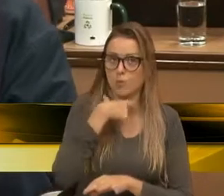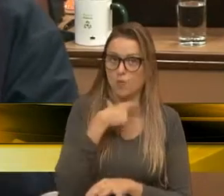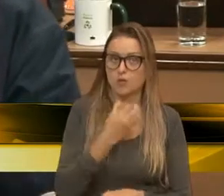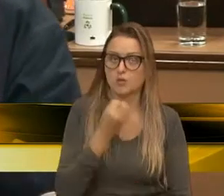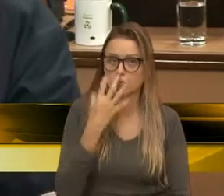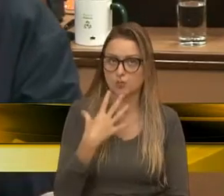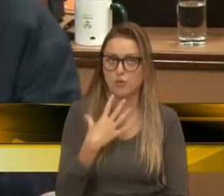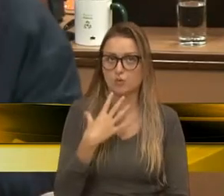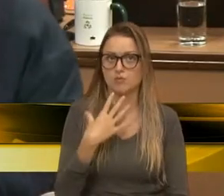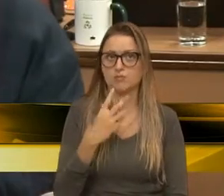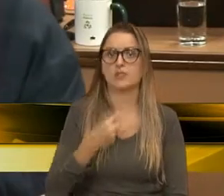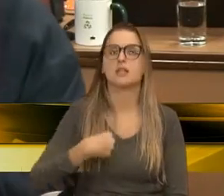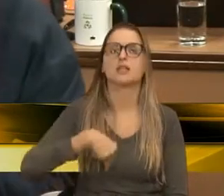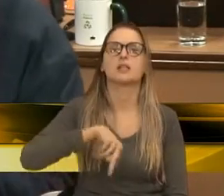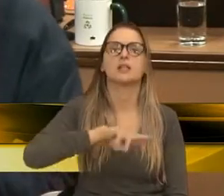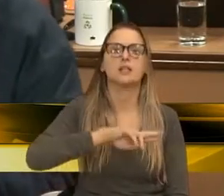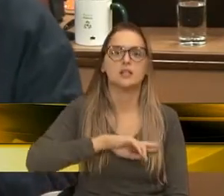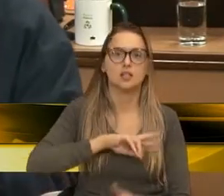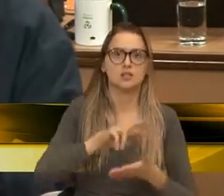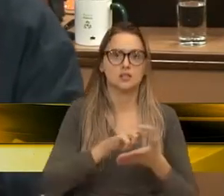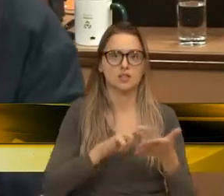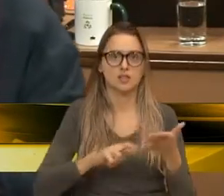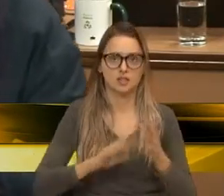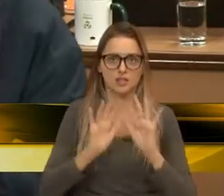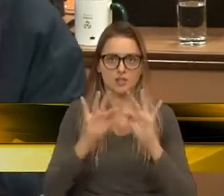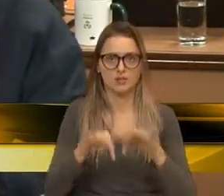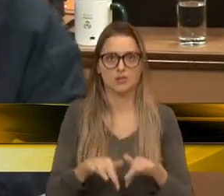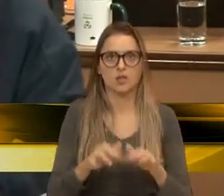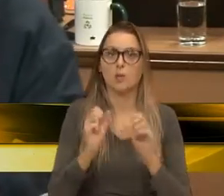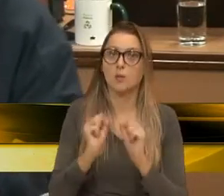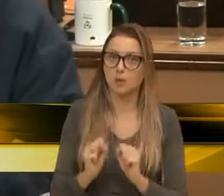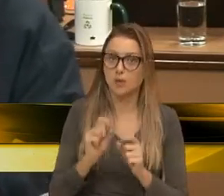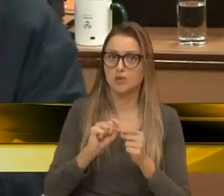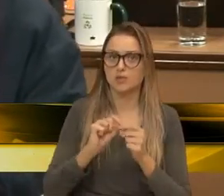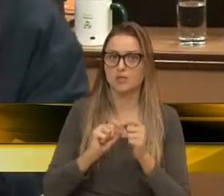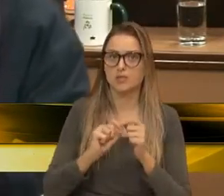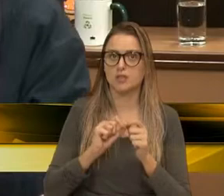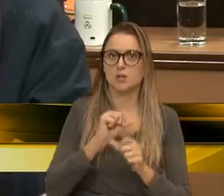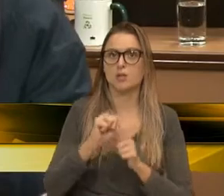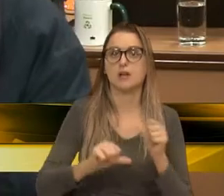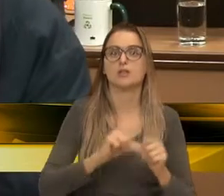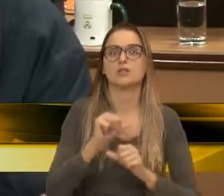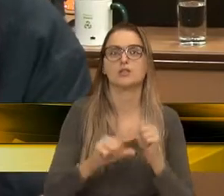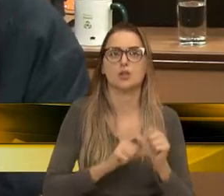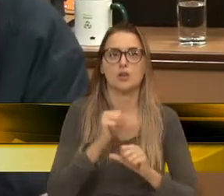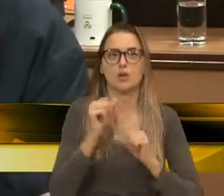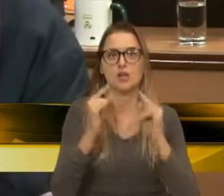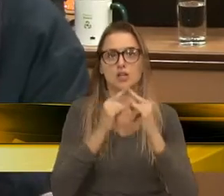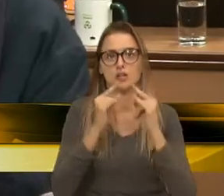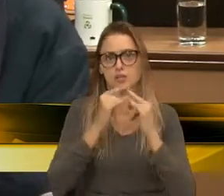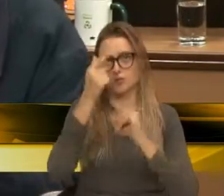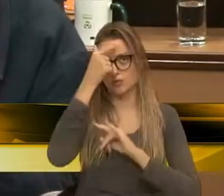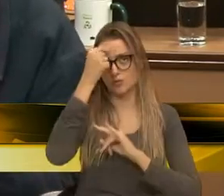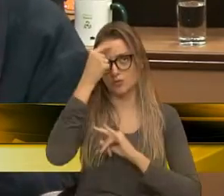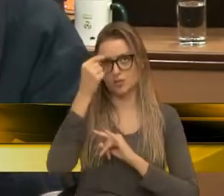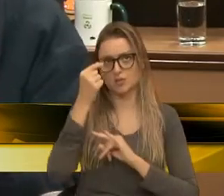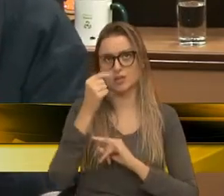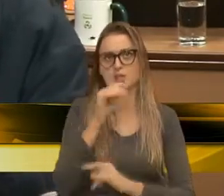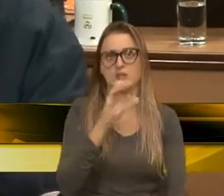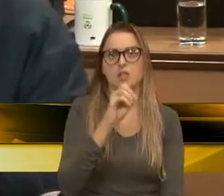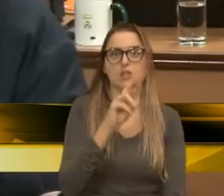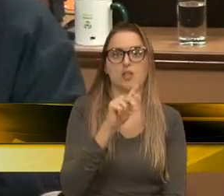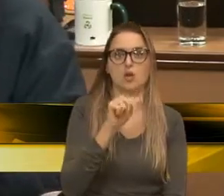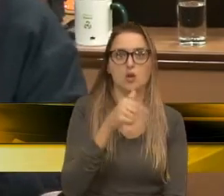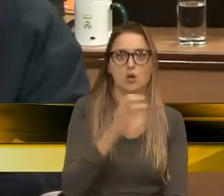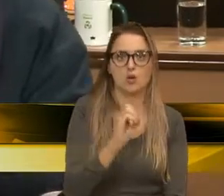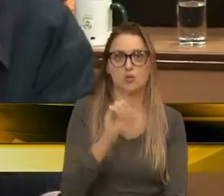que nós, na redação final, pudéssemos fazer uma troca de órgãos universitários por instituições de ensino